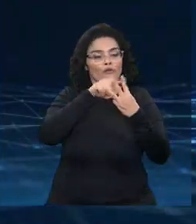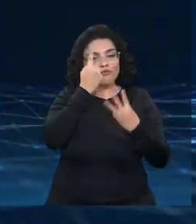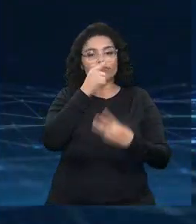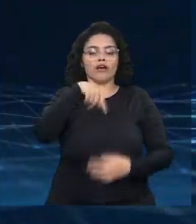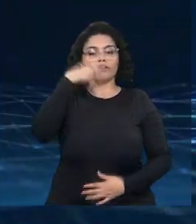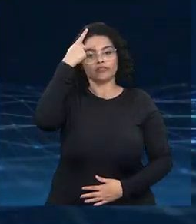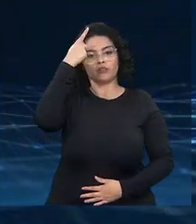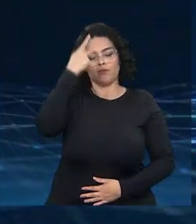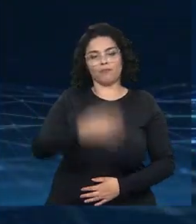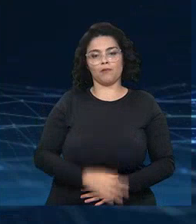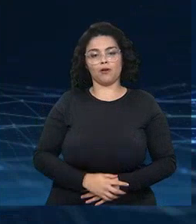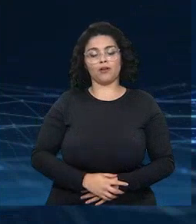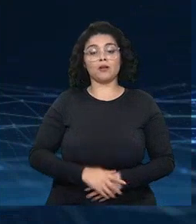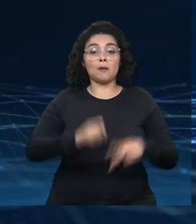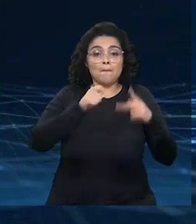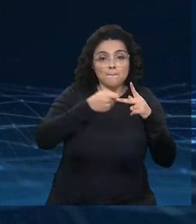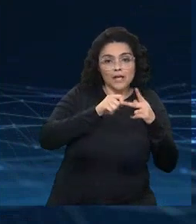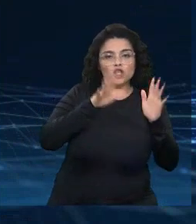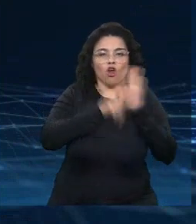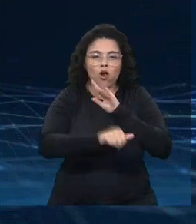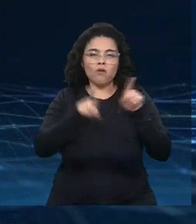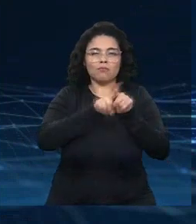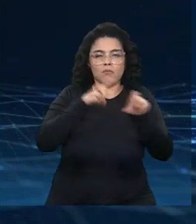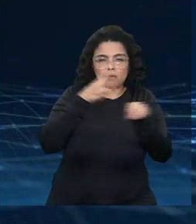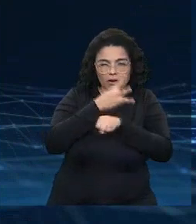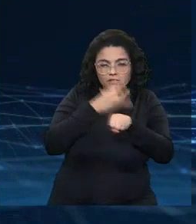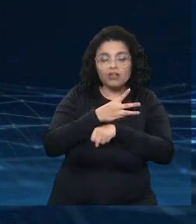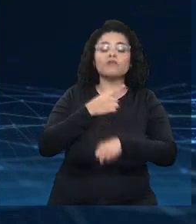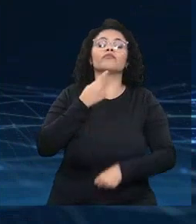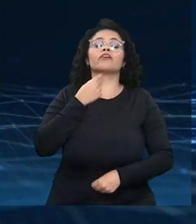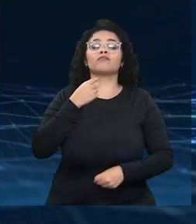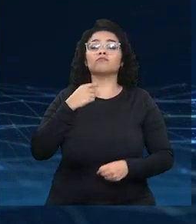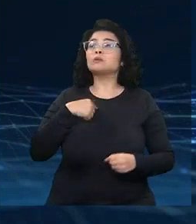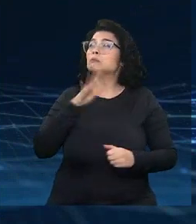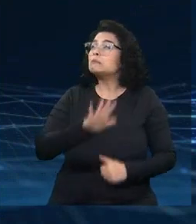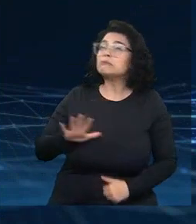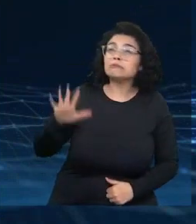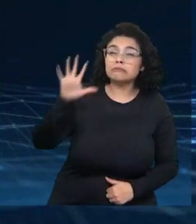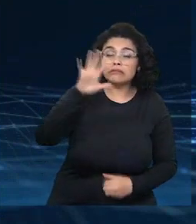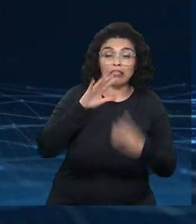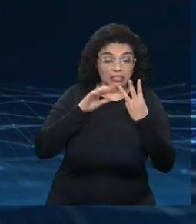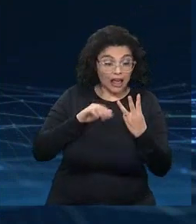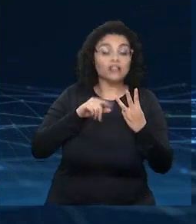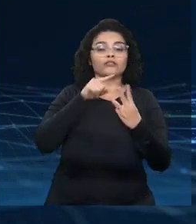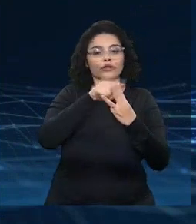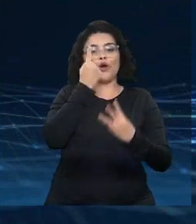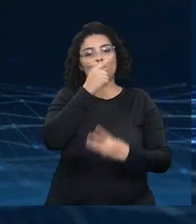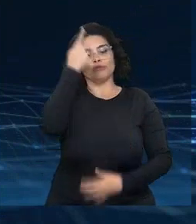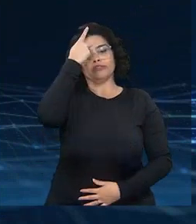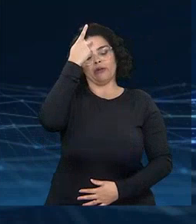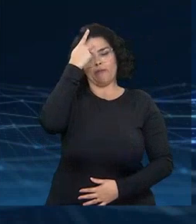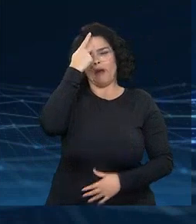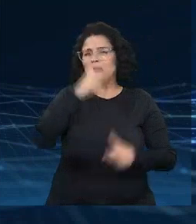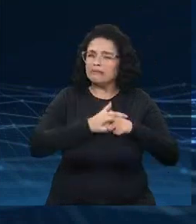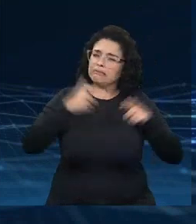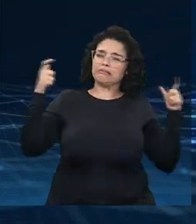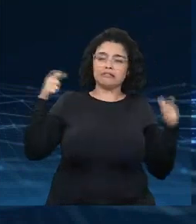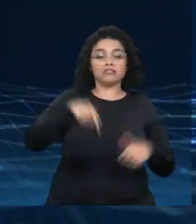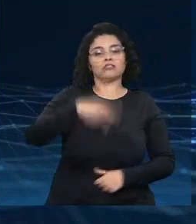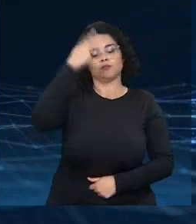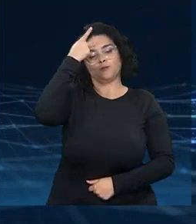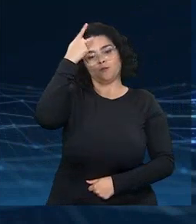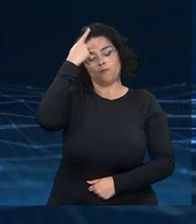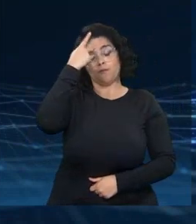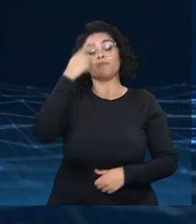WhatsApp do Brasil, um acontece em São Paulo. E o que está acontecendo? Está acontecendo que as